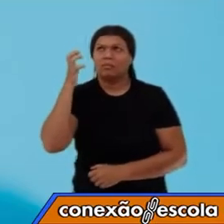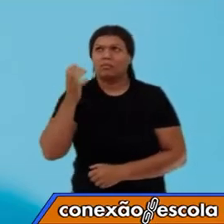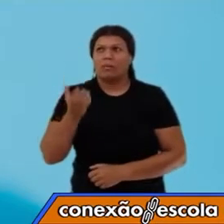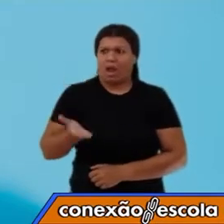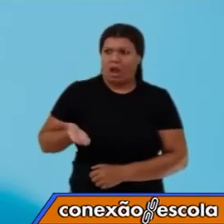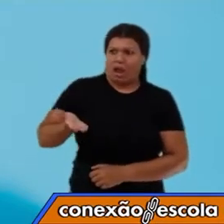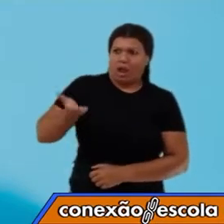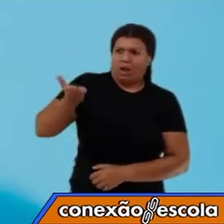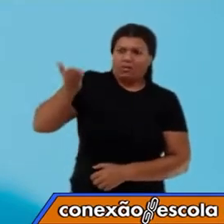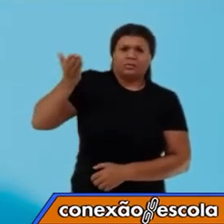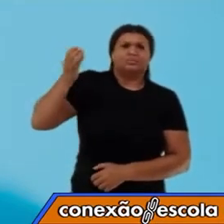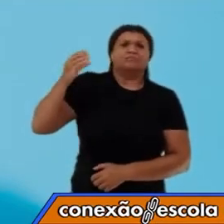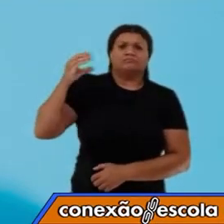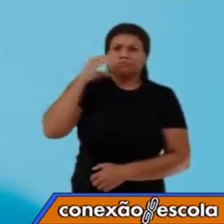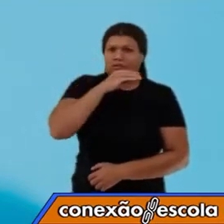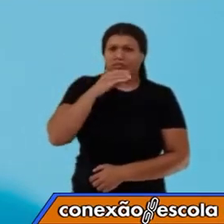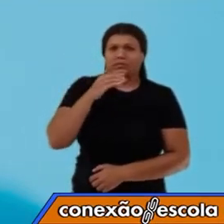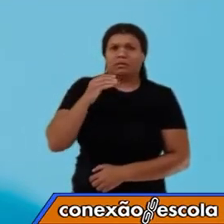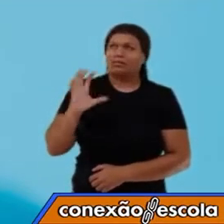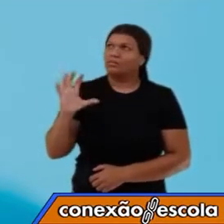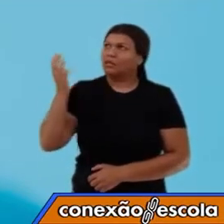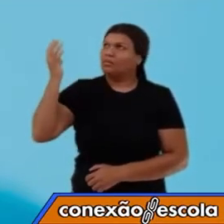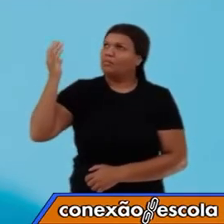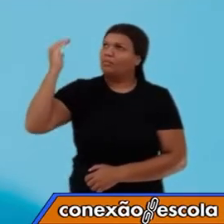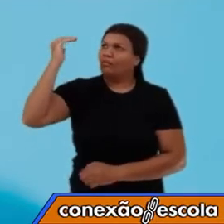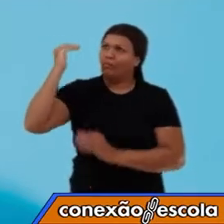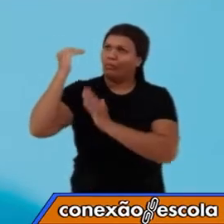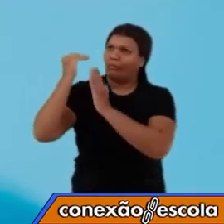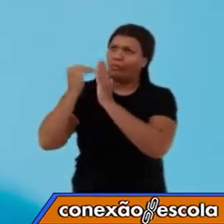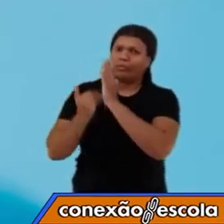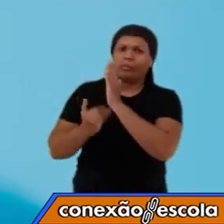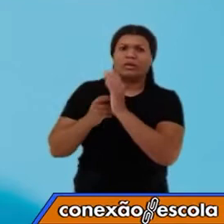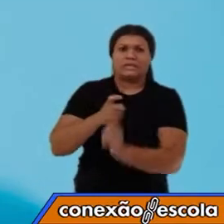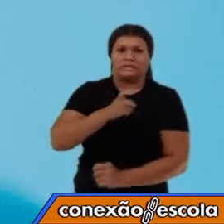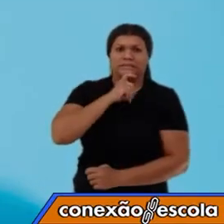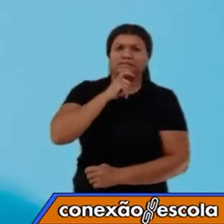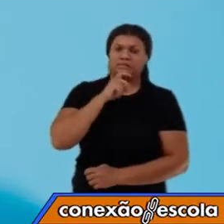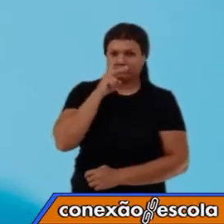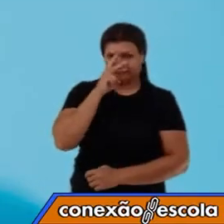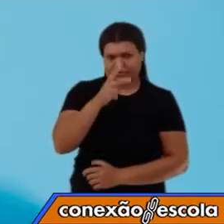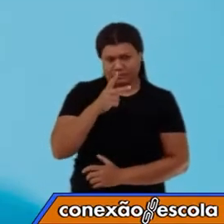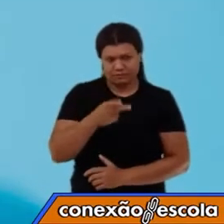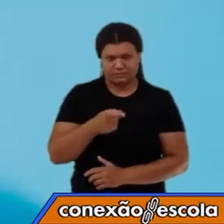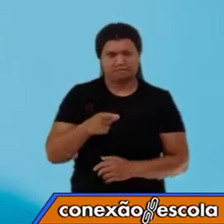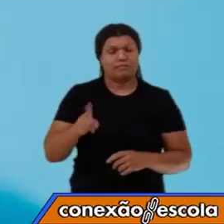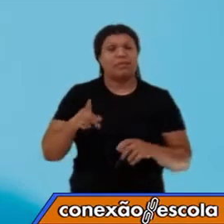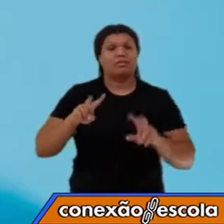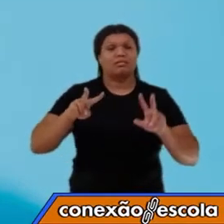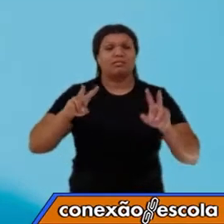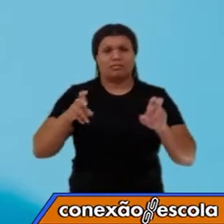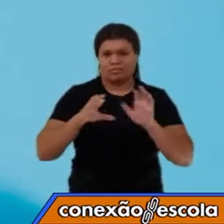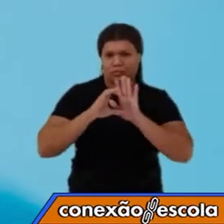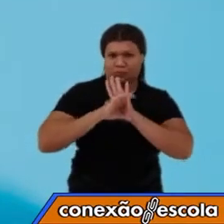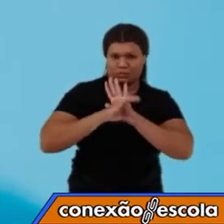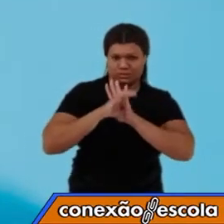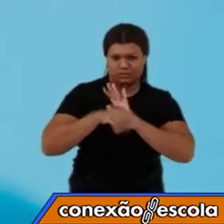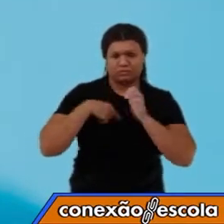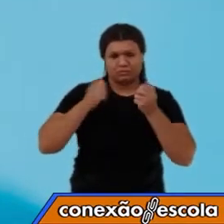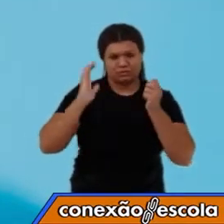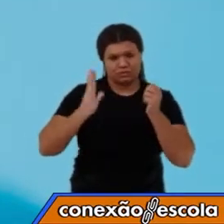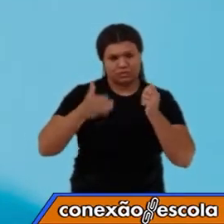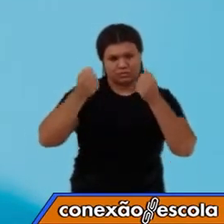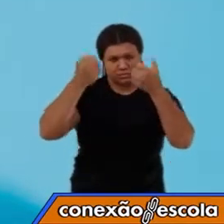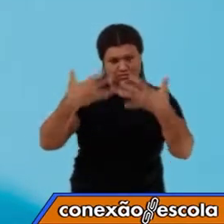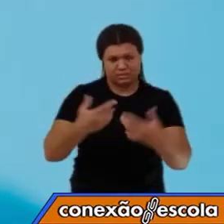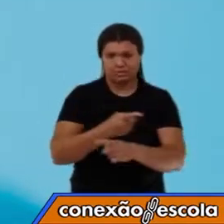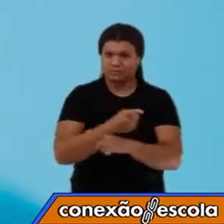Isso facilita a nossa compreensão do conceito de calor, como eu já falei aqui para vocês em diversas vezes dessa